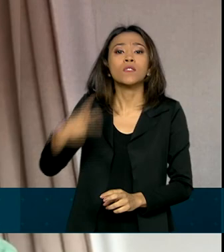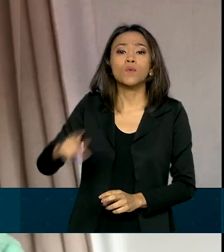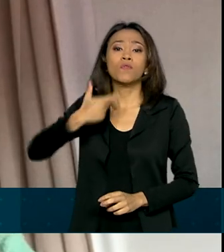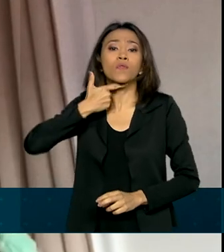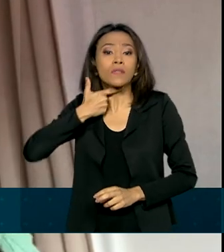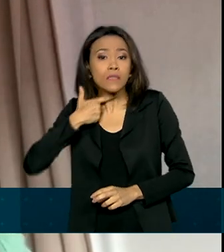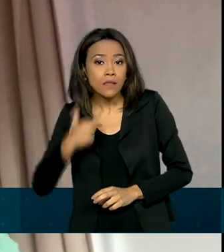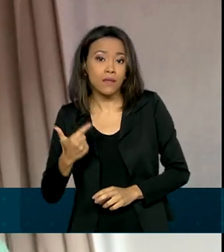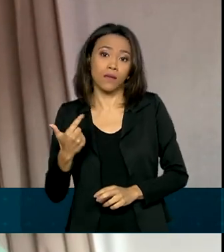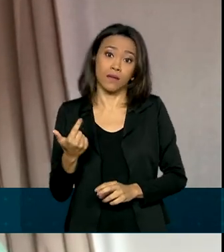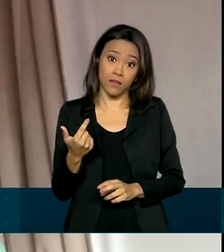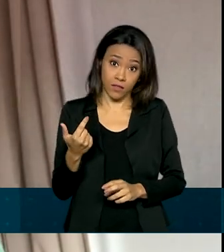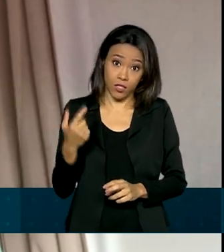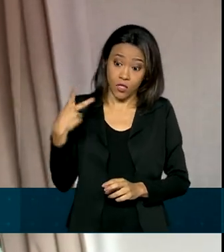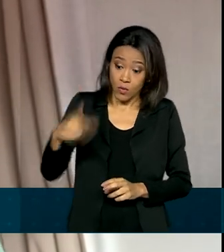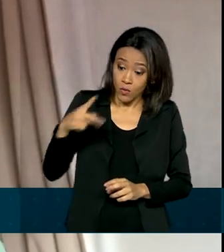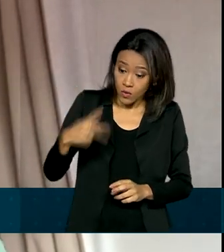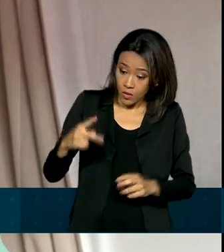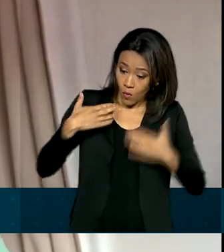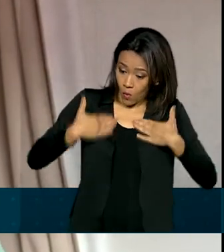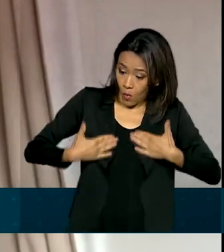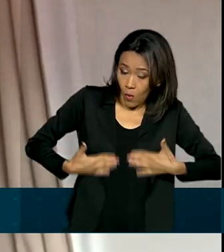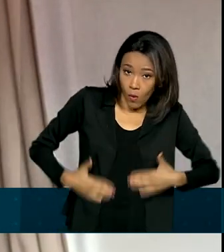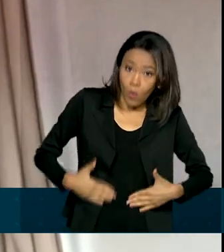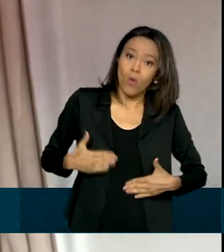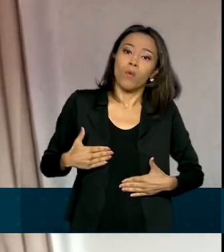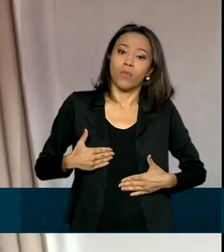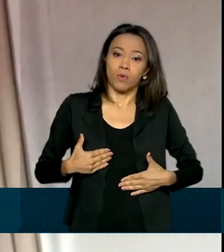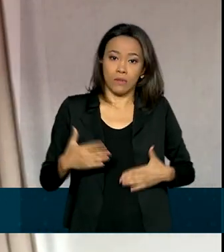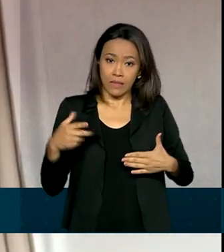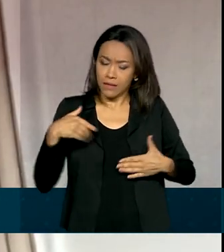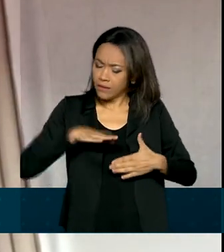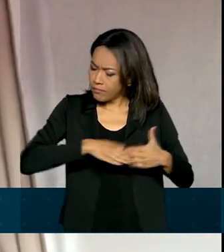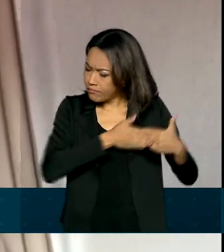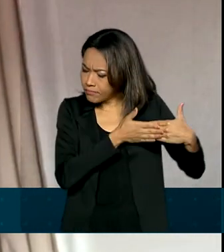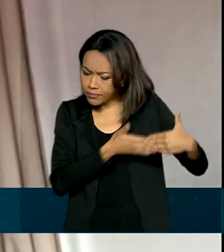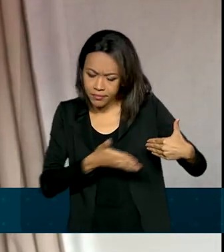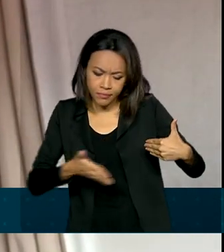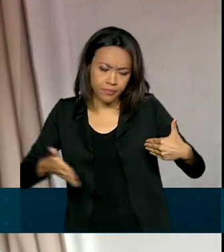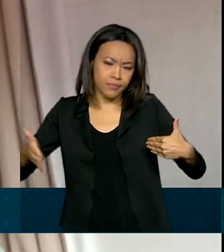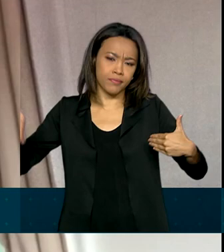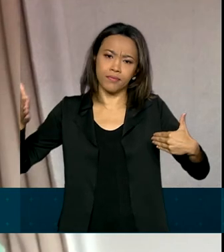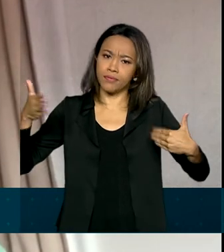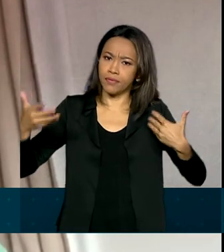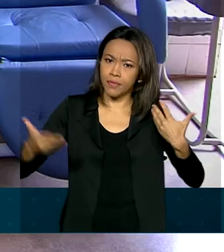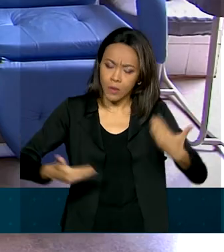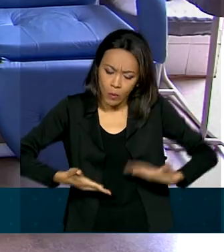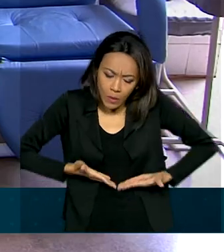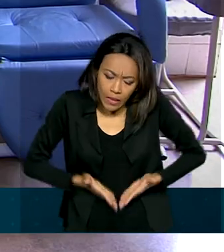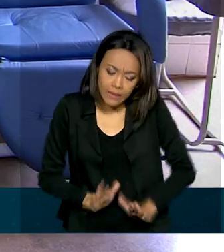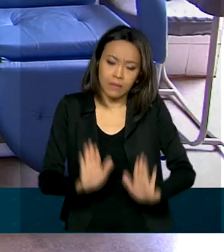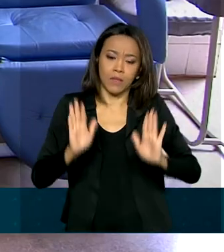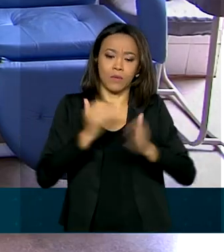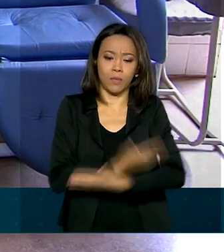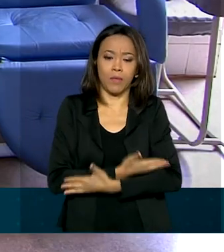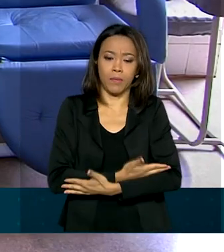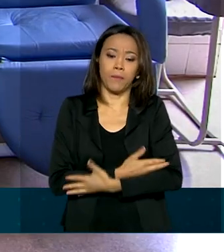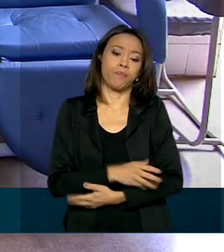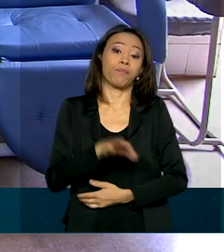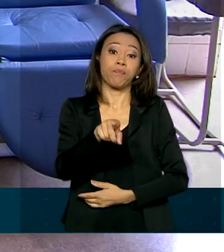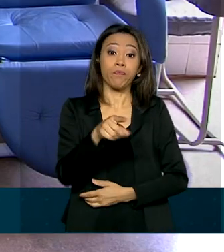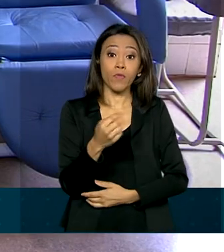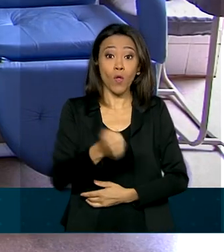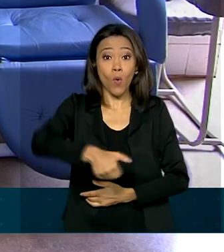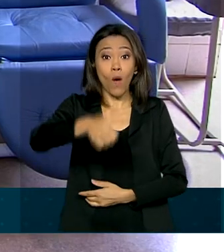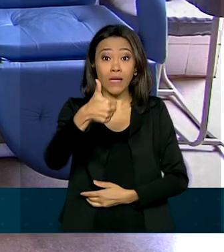dela, à fisiologia do corpo dela, durante todo o processo do trabalho de parto e o parto. Com quase uma década,